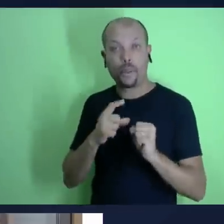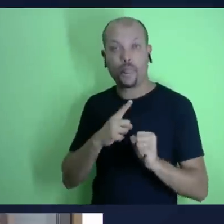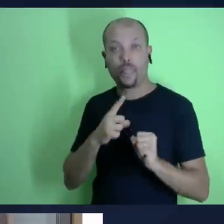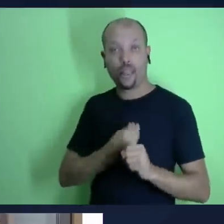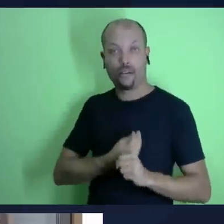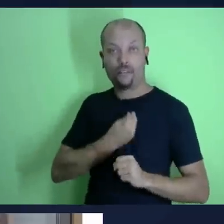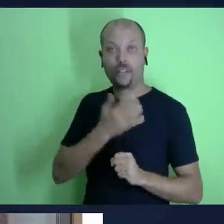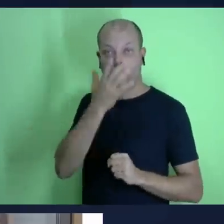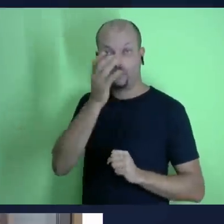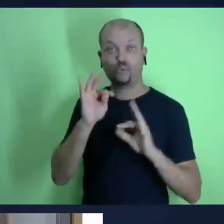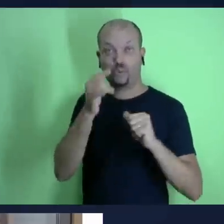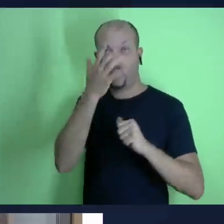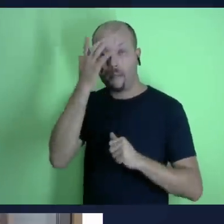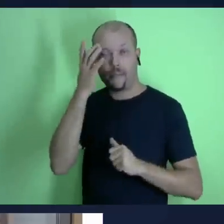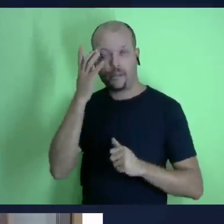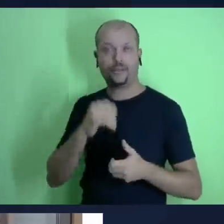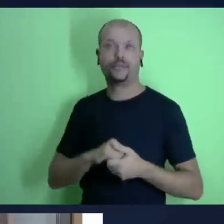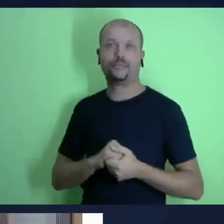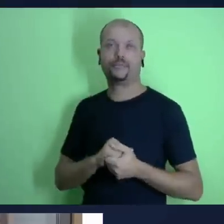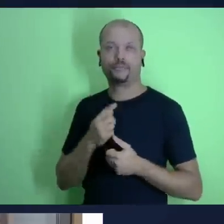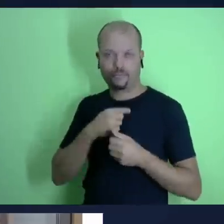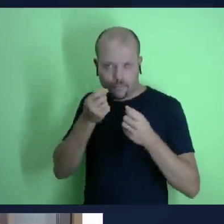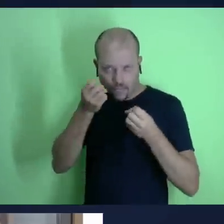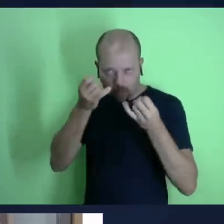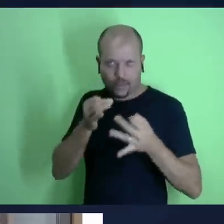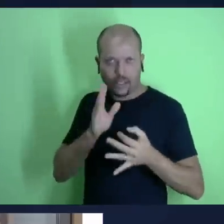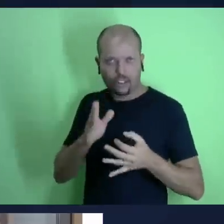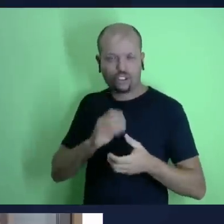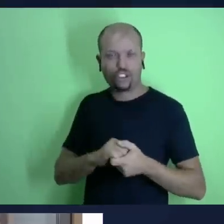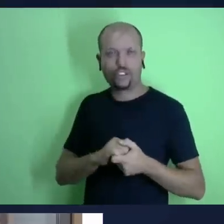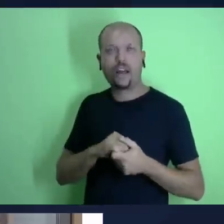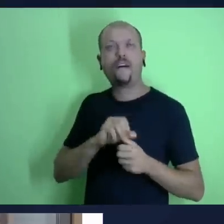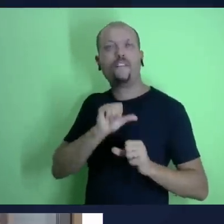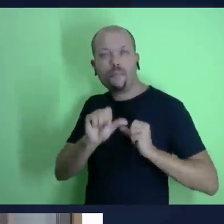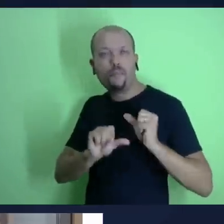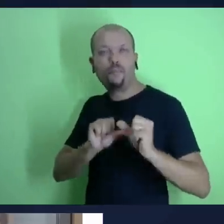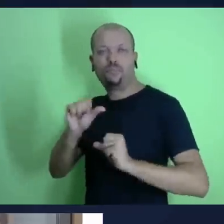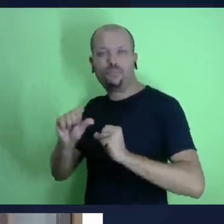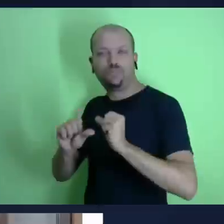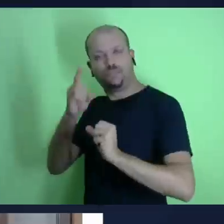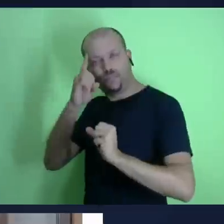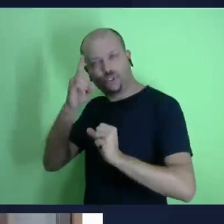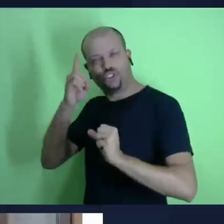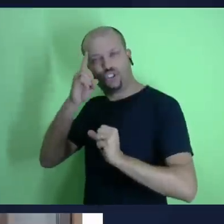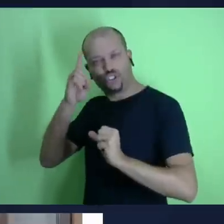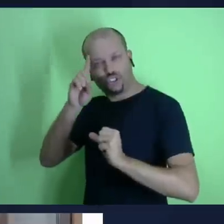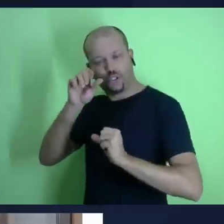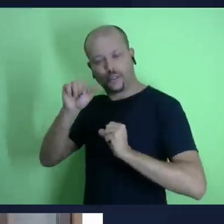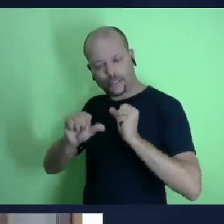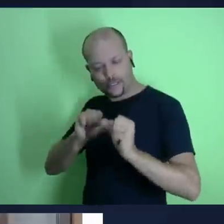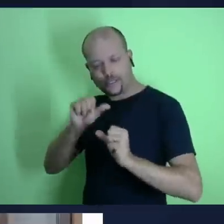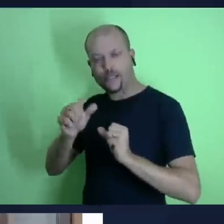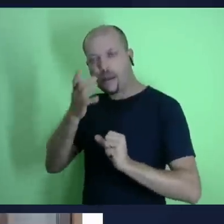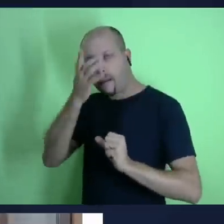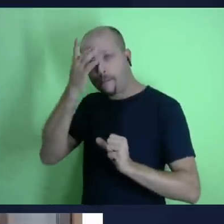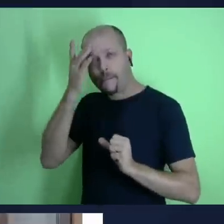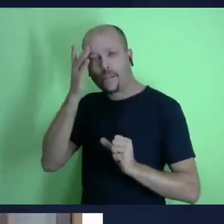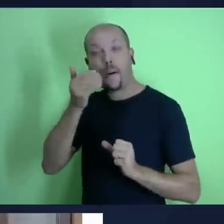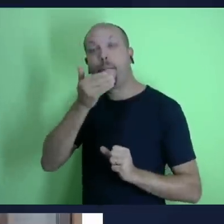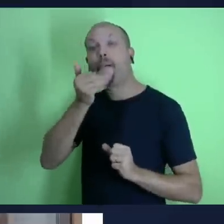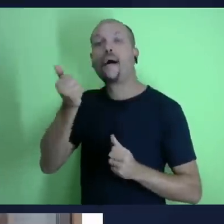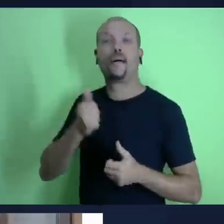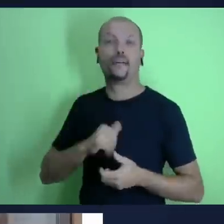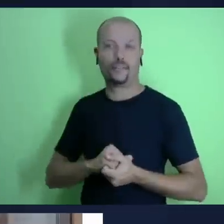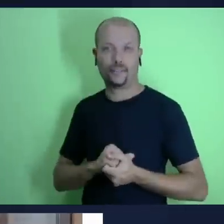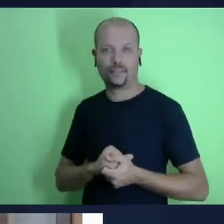ideia é que a medida que a gente vai amando a deus sobre todas as coisas a gente vai se tornando tudo parecido com